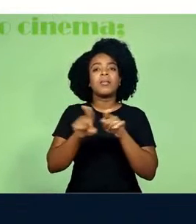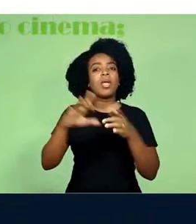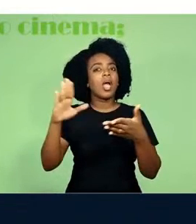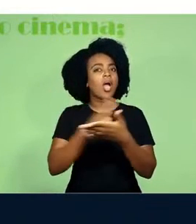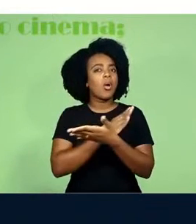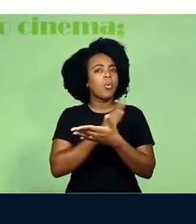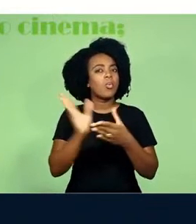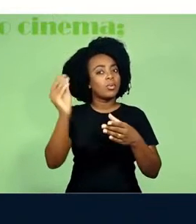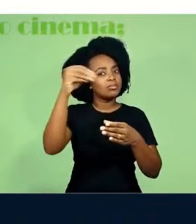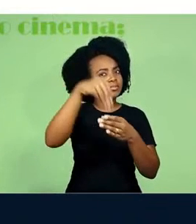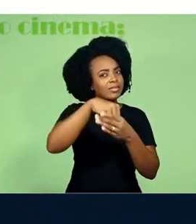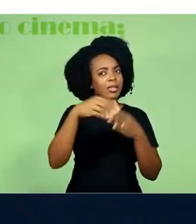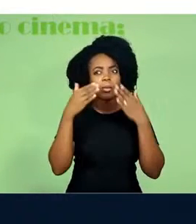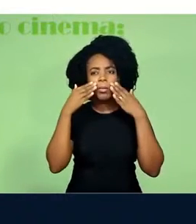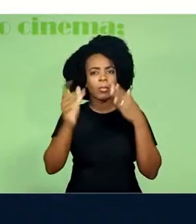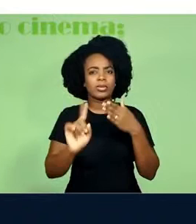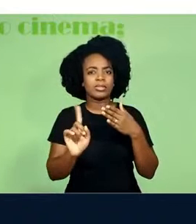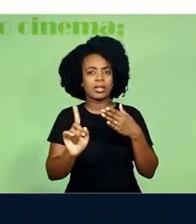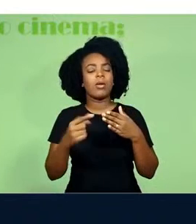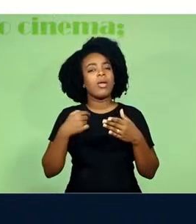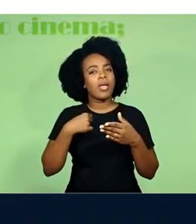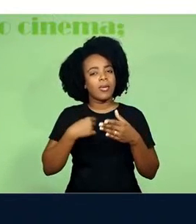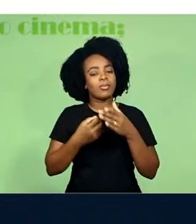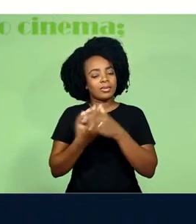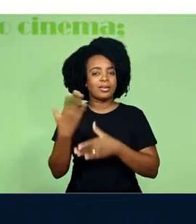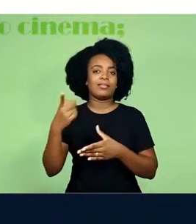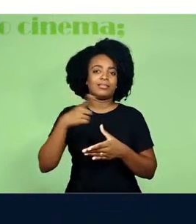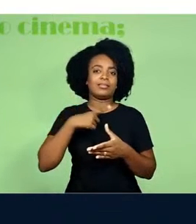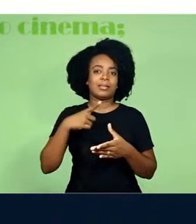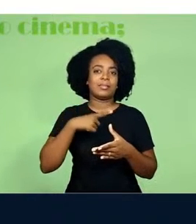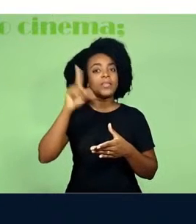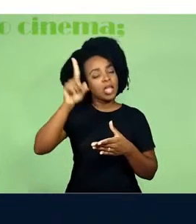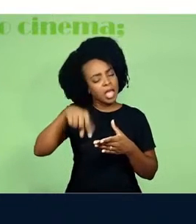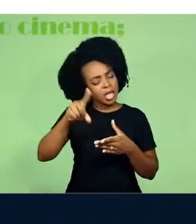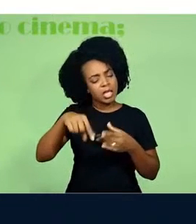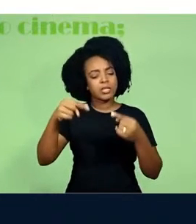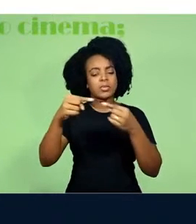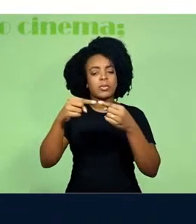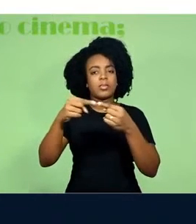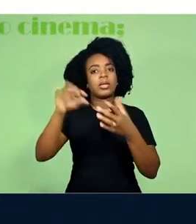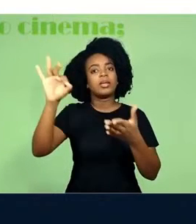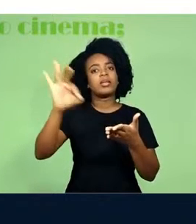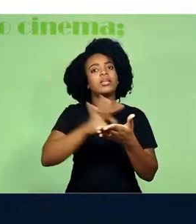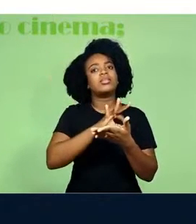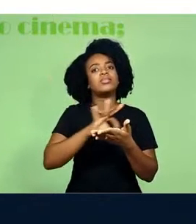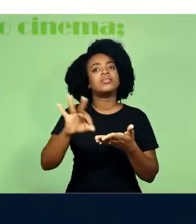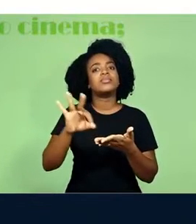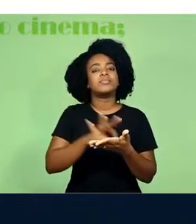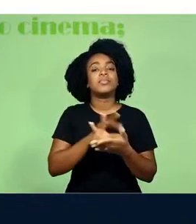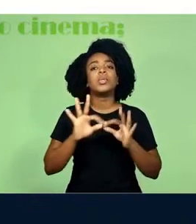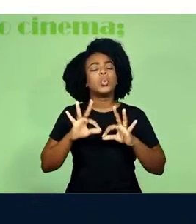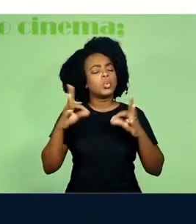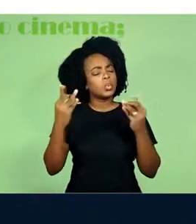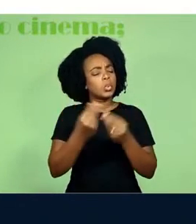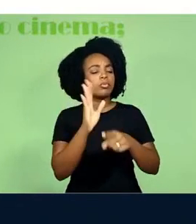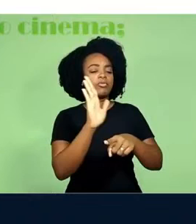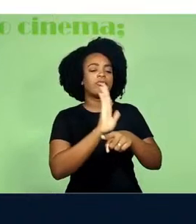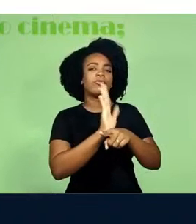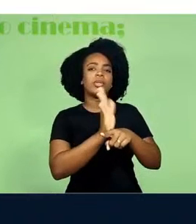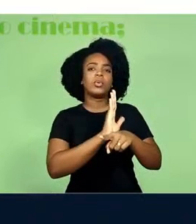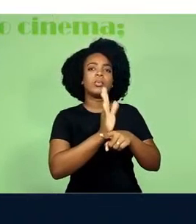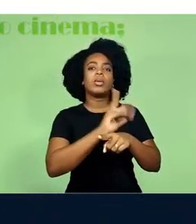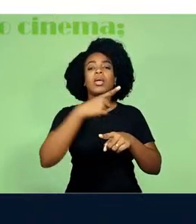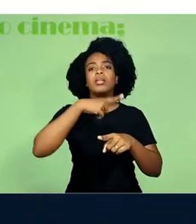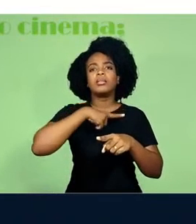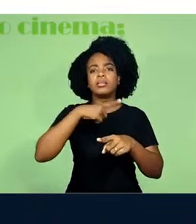é um trabalho de criação que eu estou fazendo. Isso é a crítica. Então, todo filme é polissêmico, ou seja,